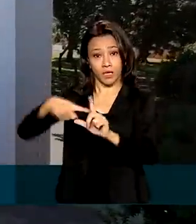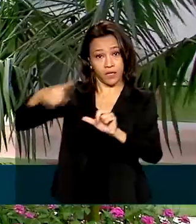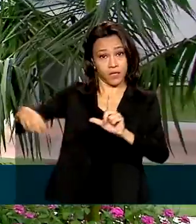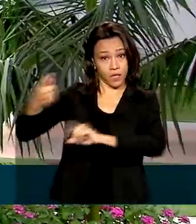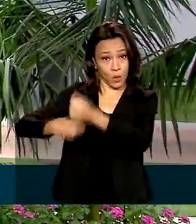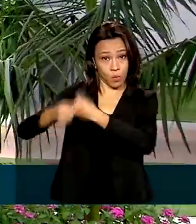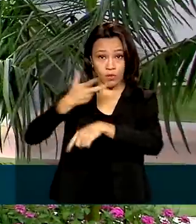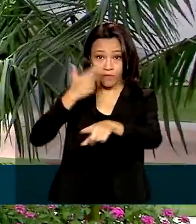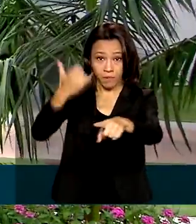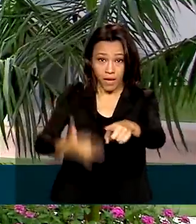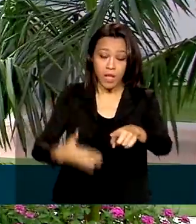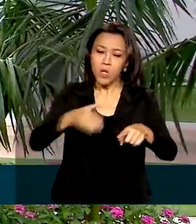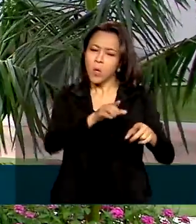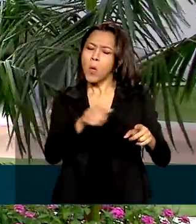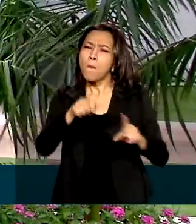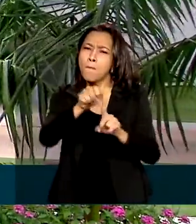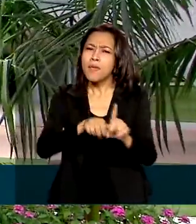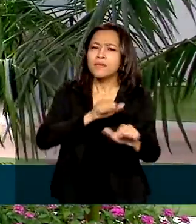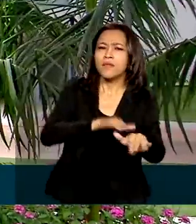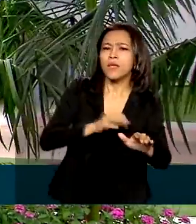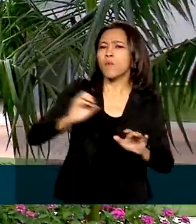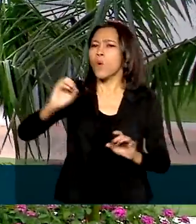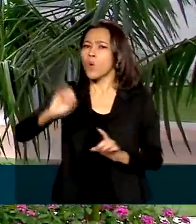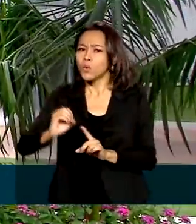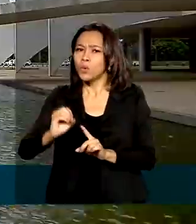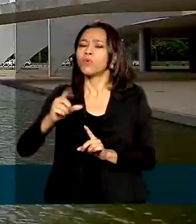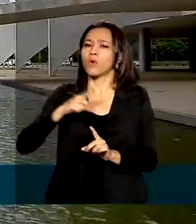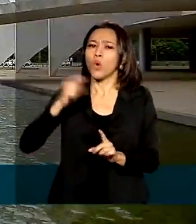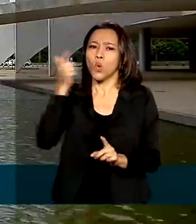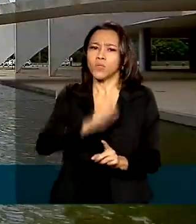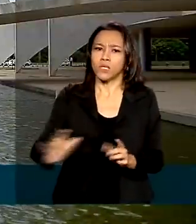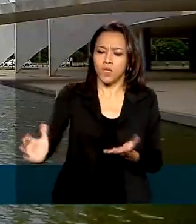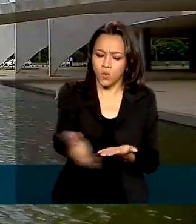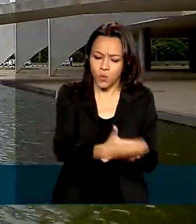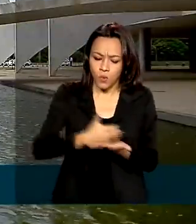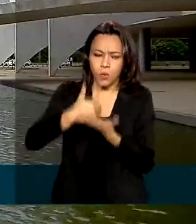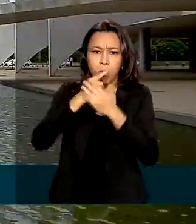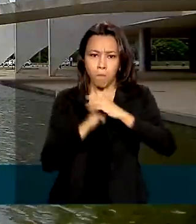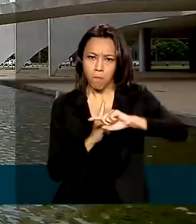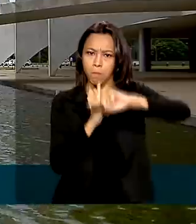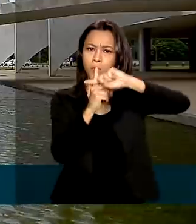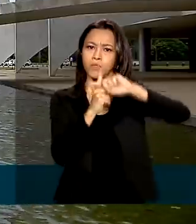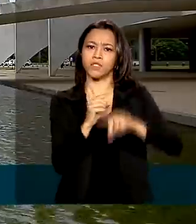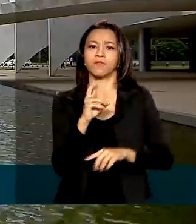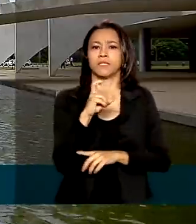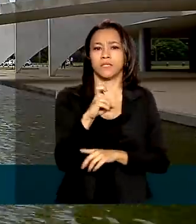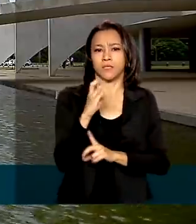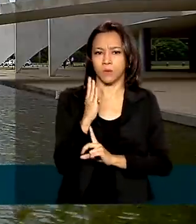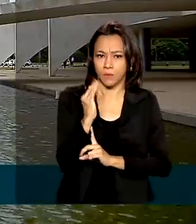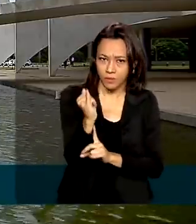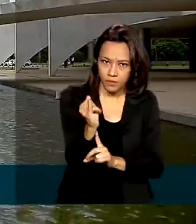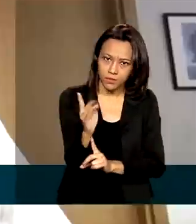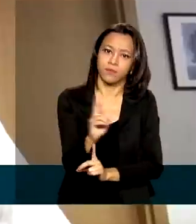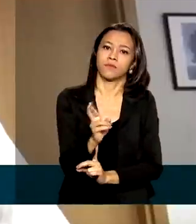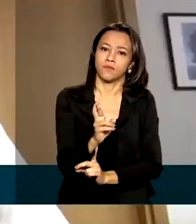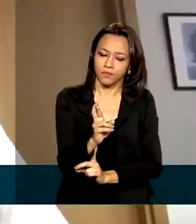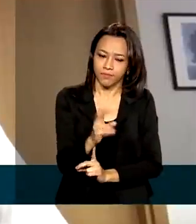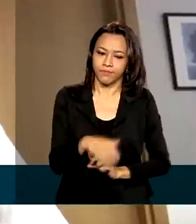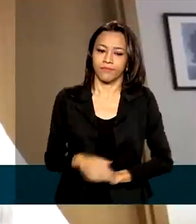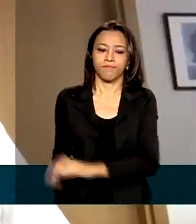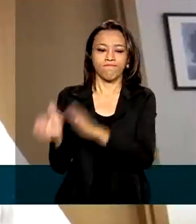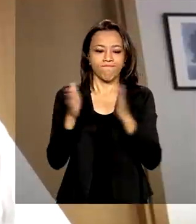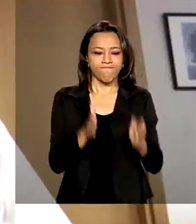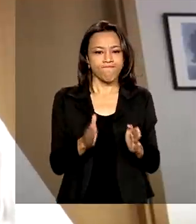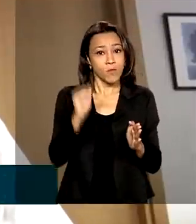outubro o governo feche as contas com uma arrecadação positiva de 5 bilhões de reais. O Brasil